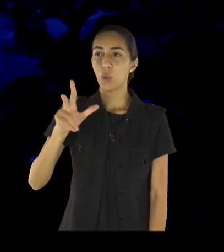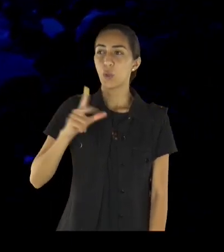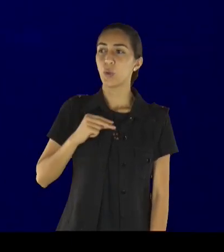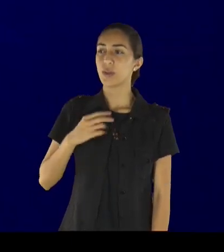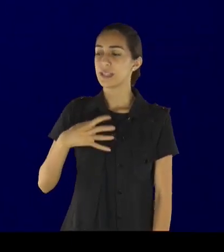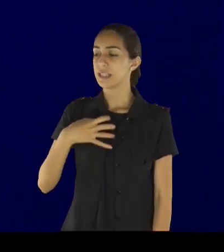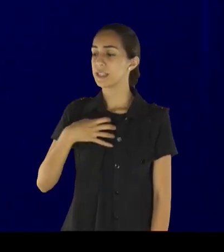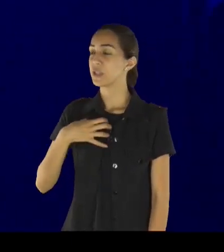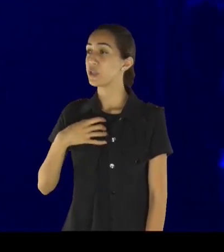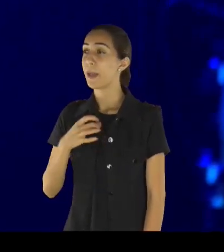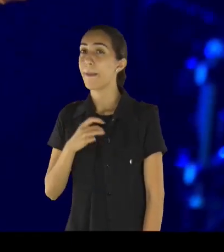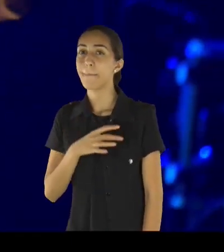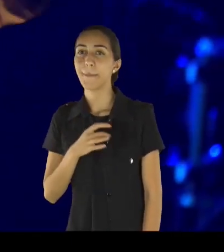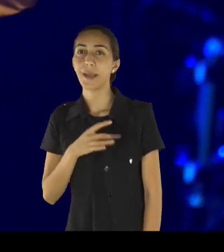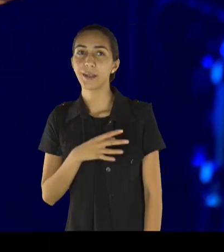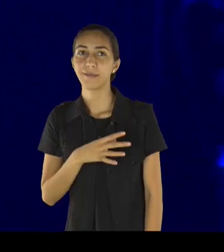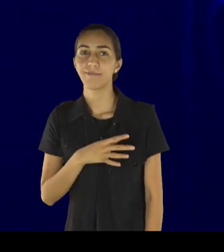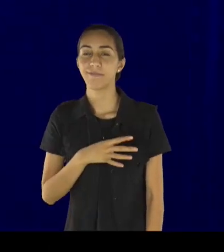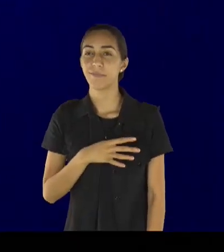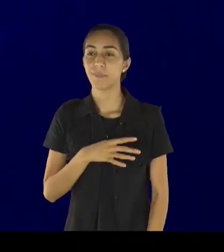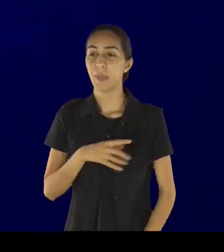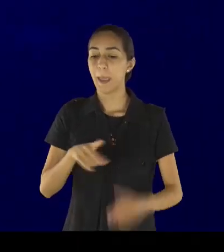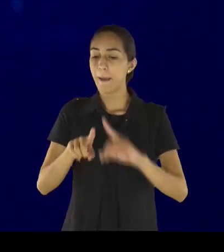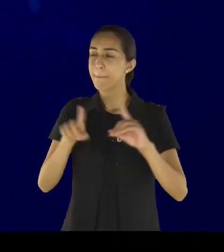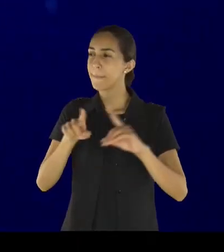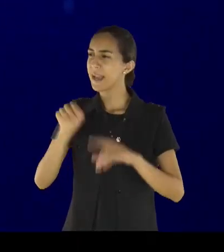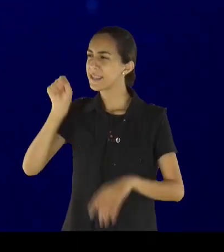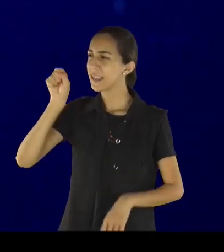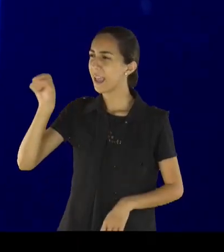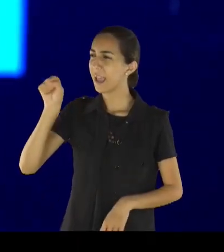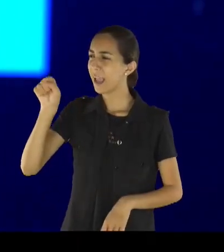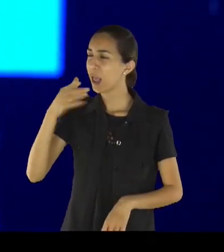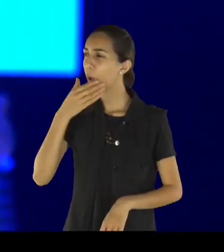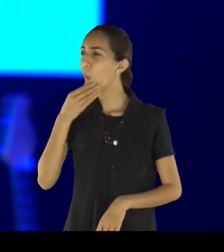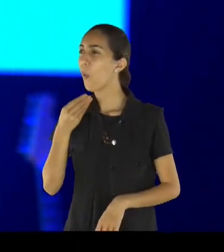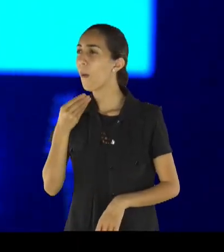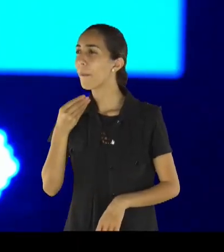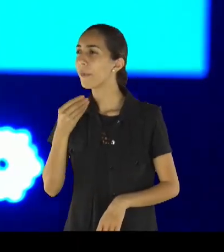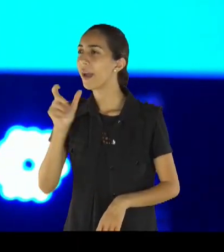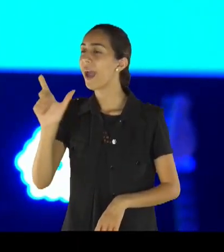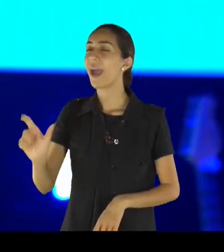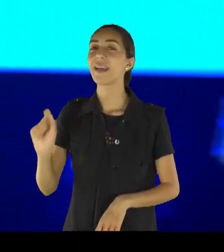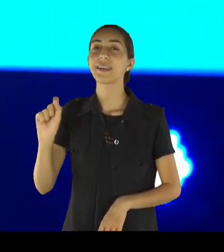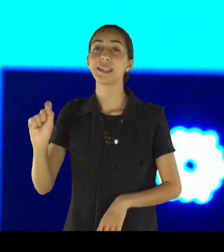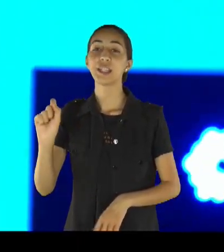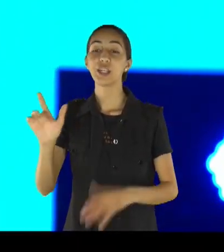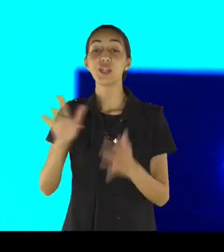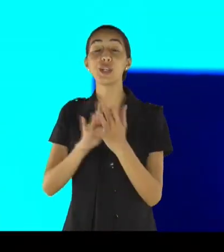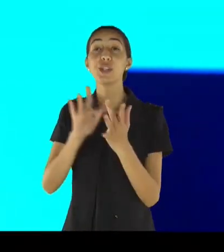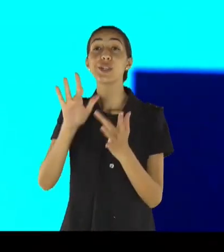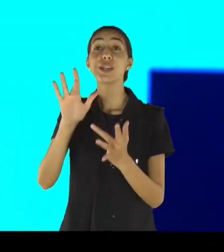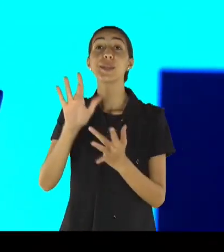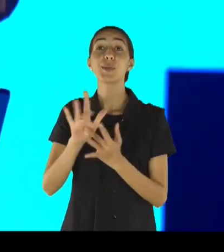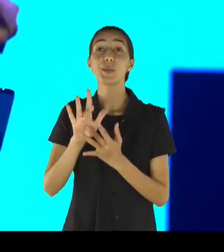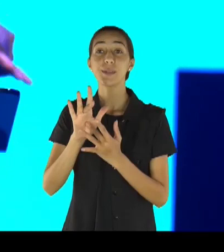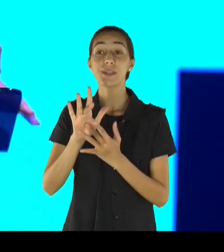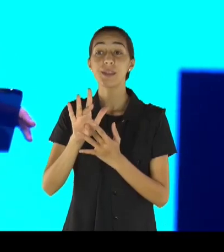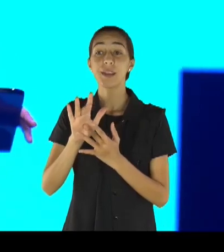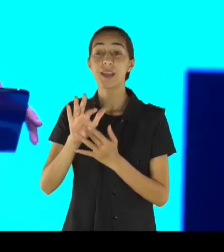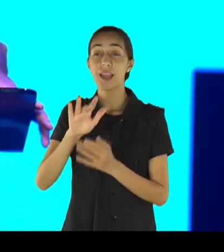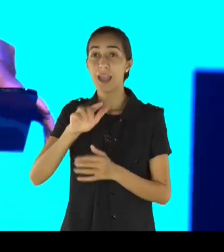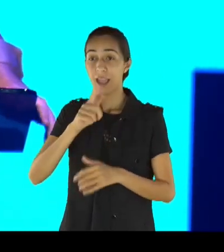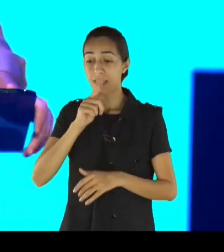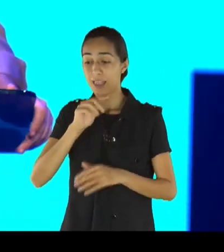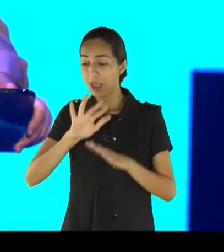ansiedades, tudo que você está preocupado, e Deus está dizendo para mim, para você, nessa noite, relaxa, tem bom ânimo, fica calmo,